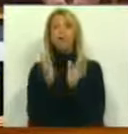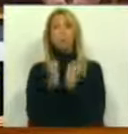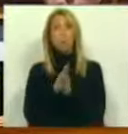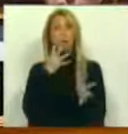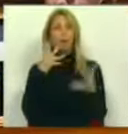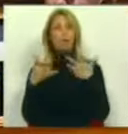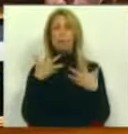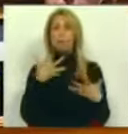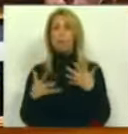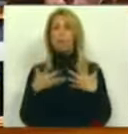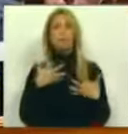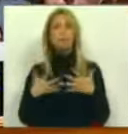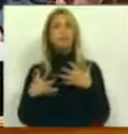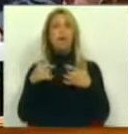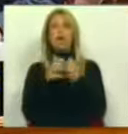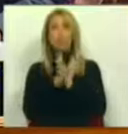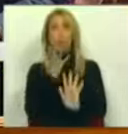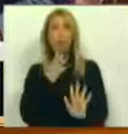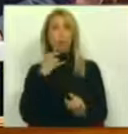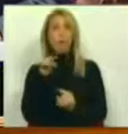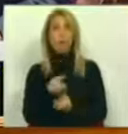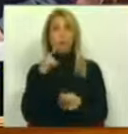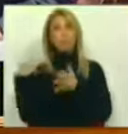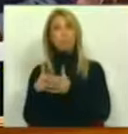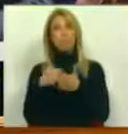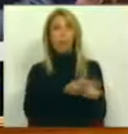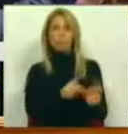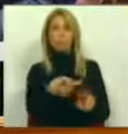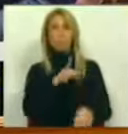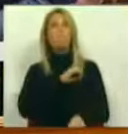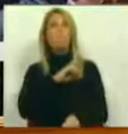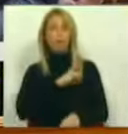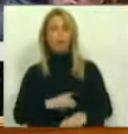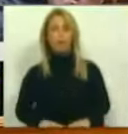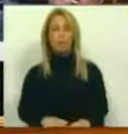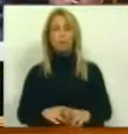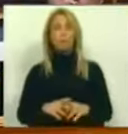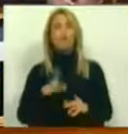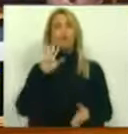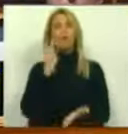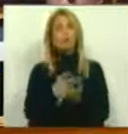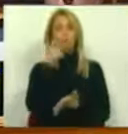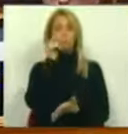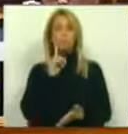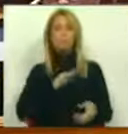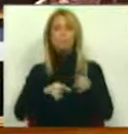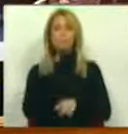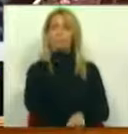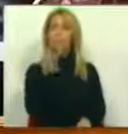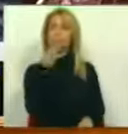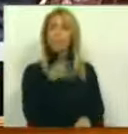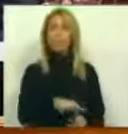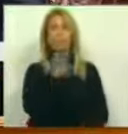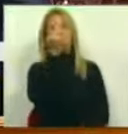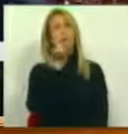todo o rigor nestes processos de privatização. E, finalmente, senhoras e senhores deputados, uma questão